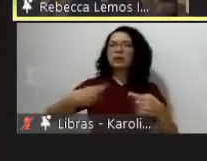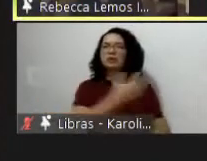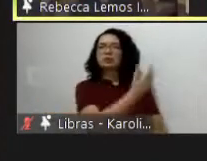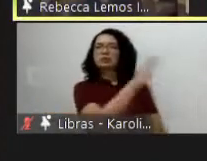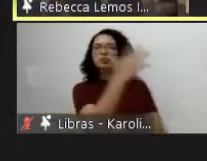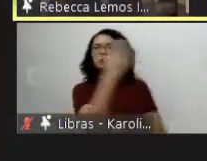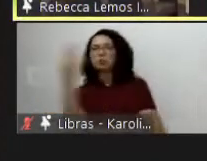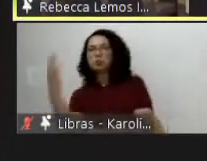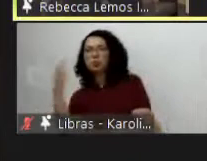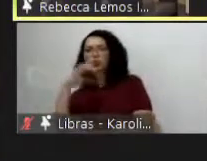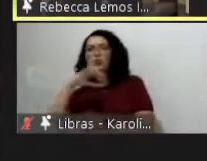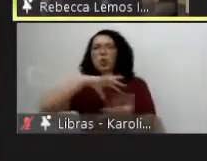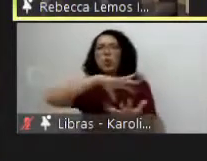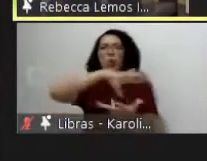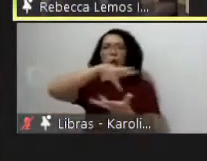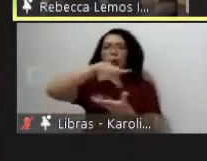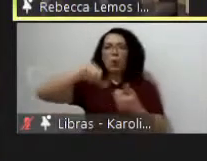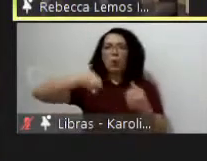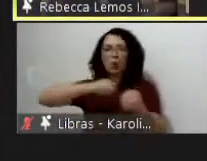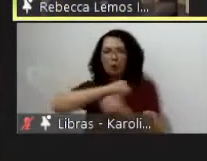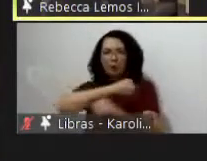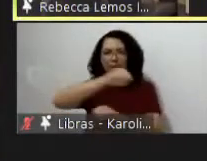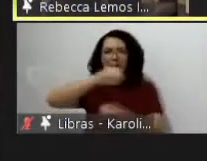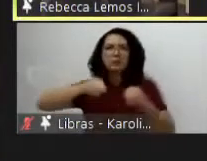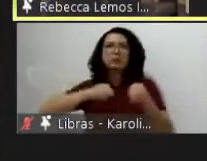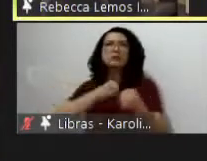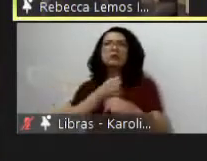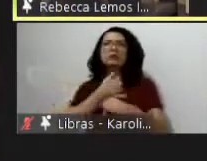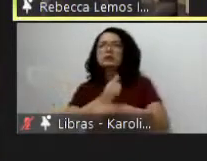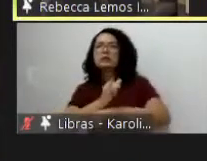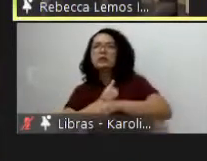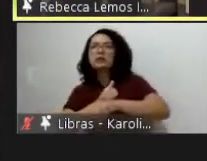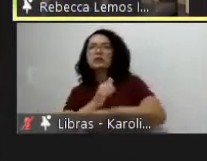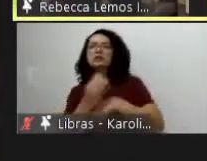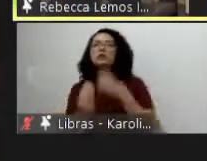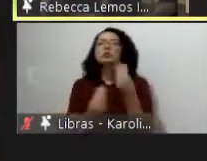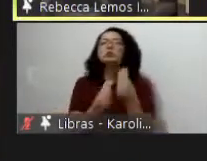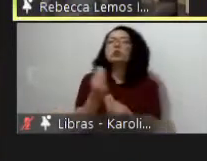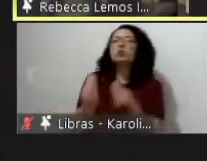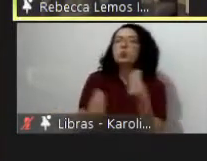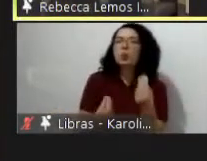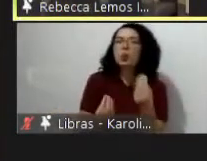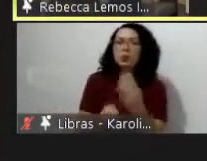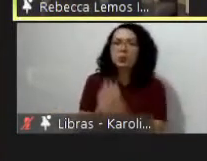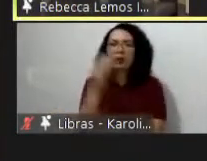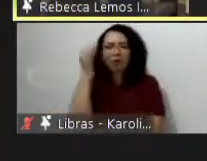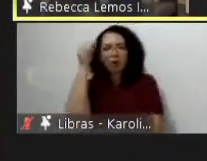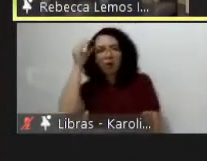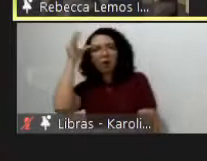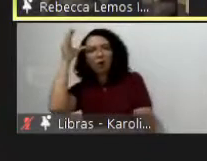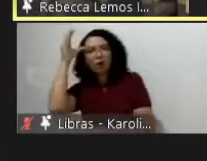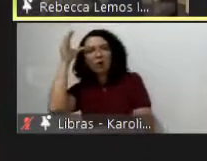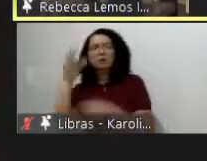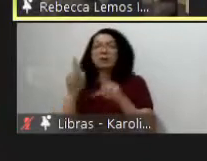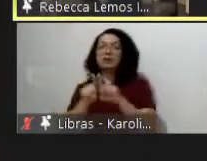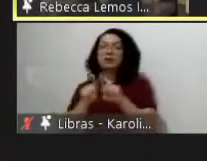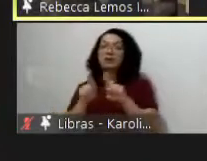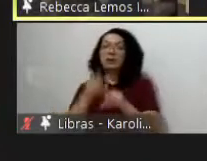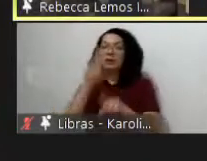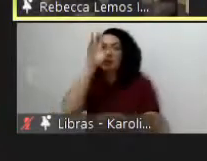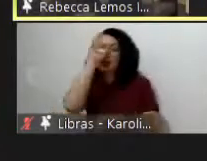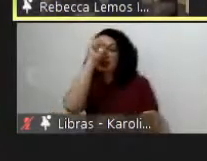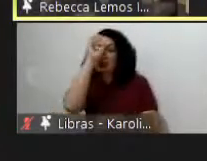sobre outras formas de produzir conhecimento e saber mas contudo esses